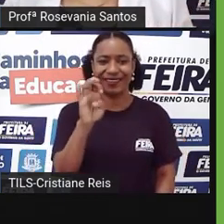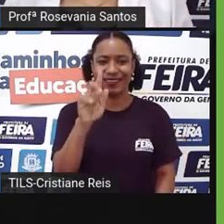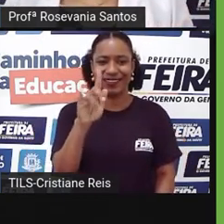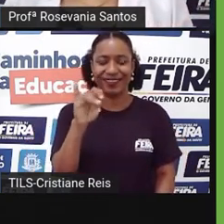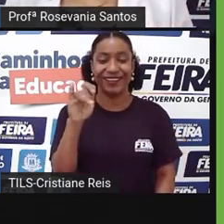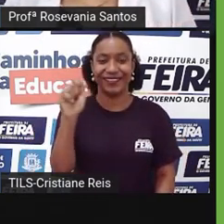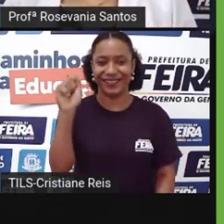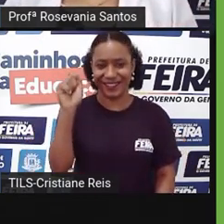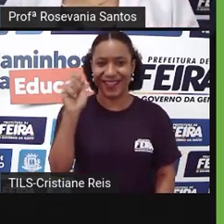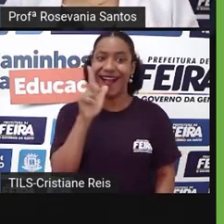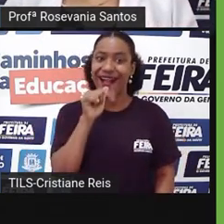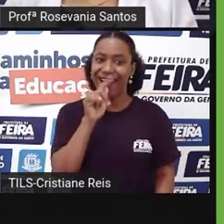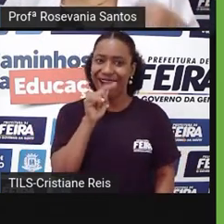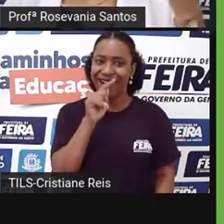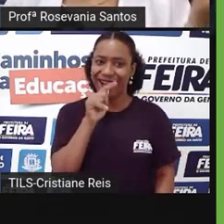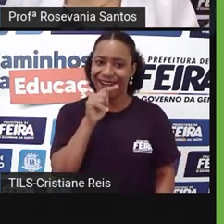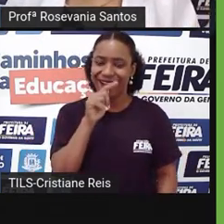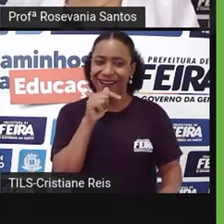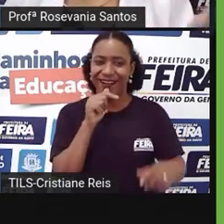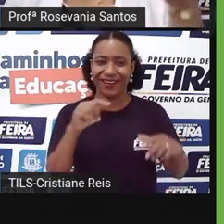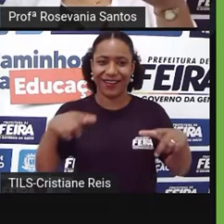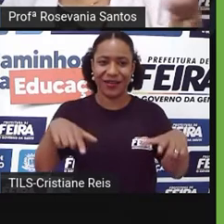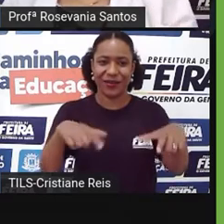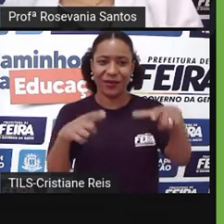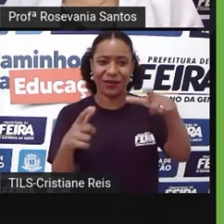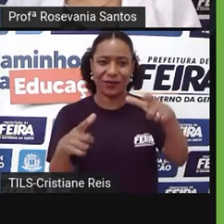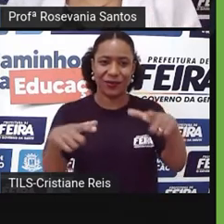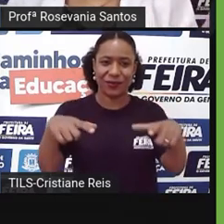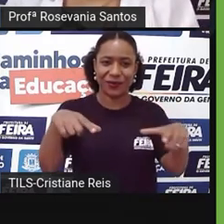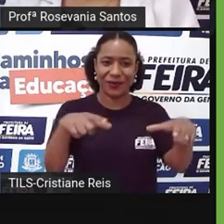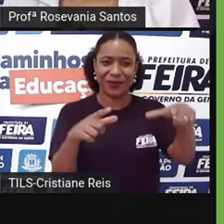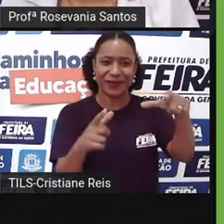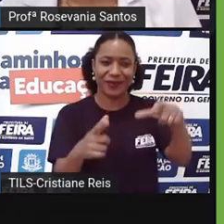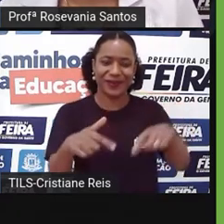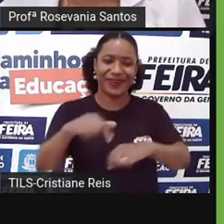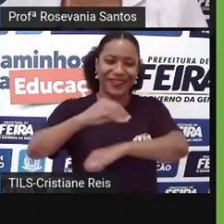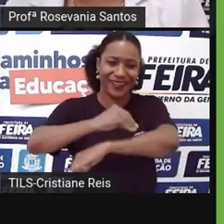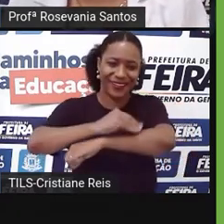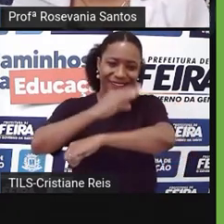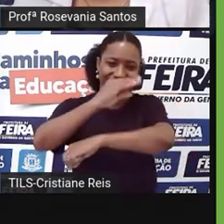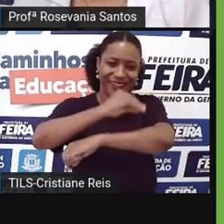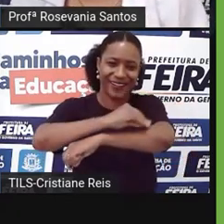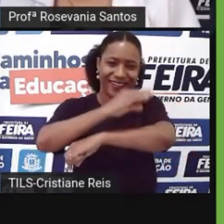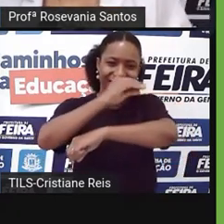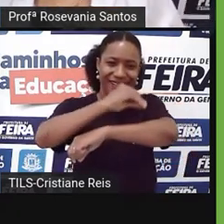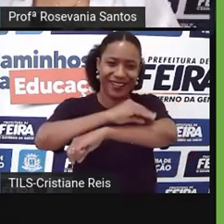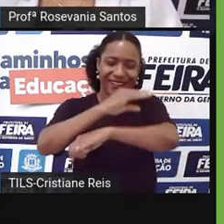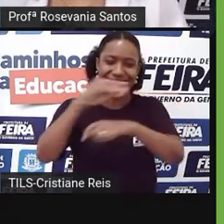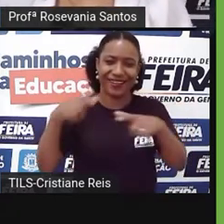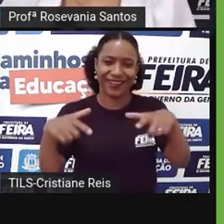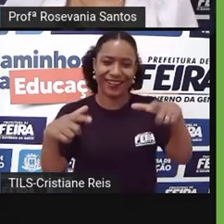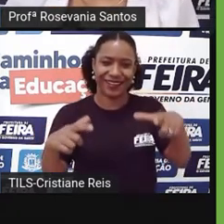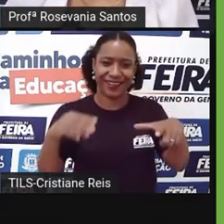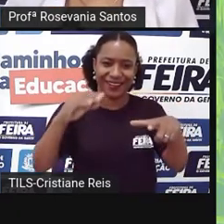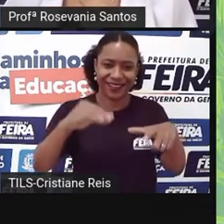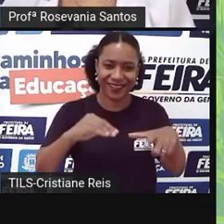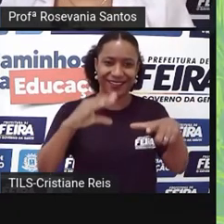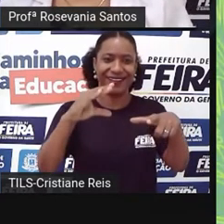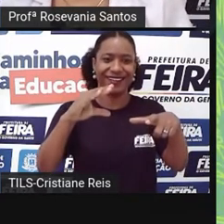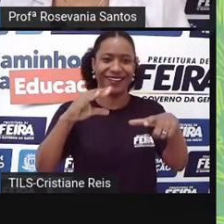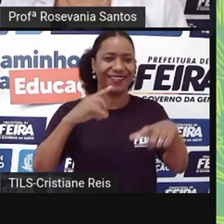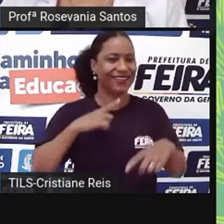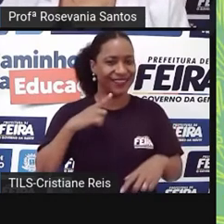mesmo da Vitória Regia, talvez ainda, ou com a florzinha, ou com o sapinho lá em cima, né, que é como a gente vê muito, principalmente nos desenhos.